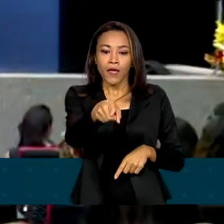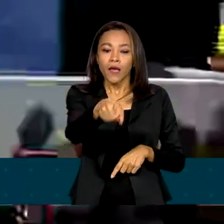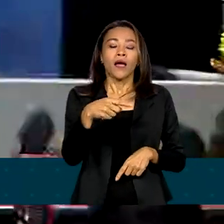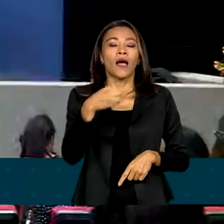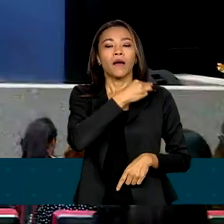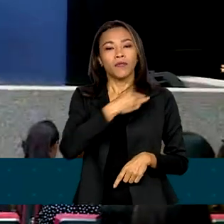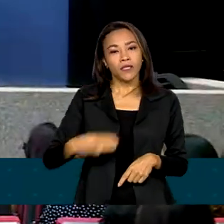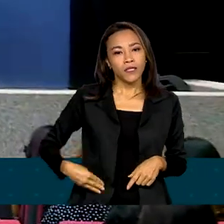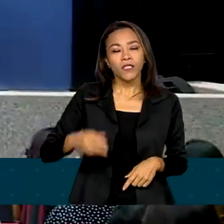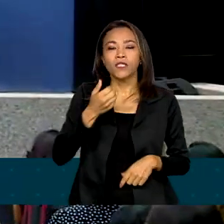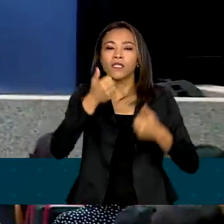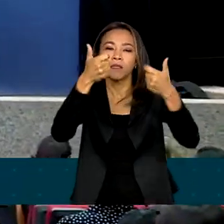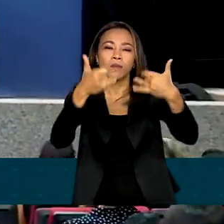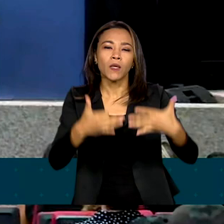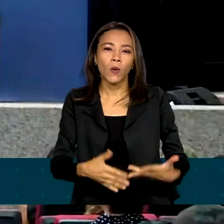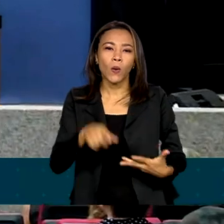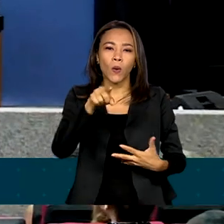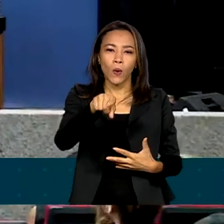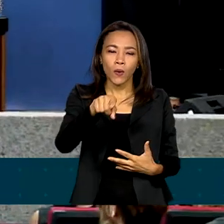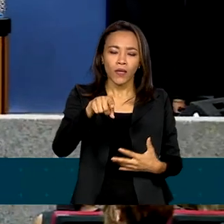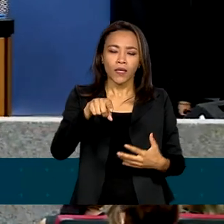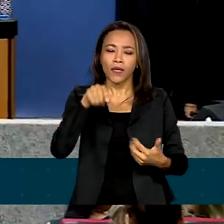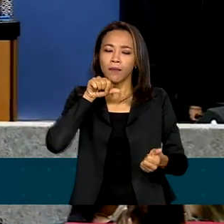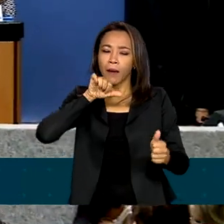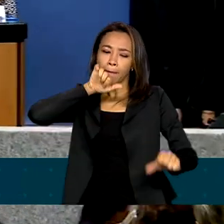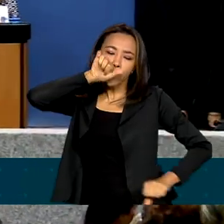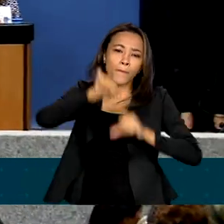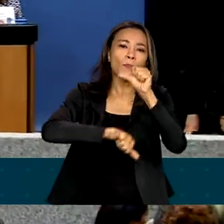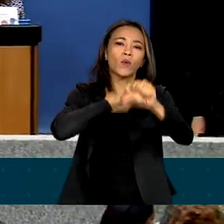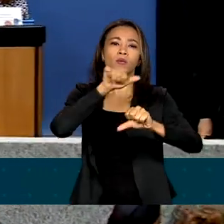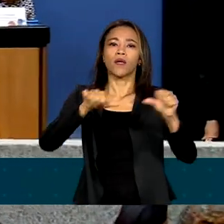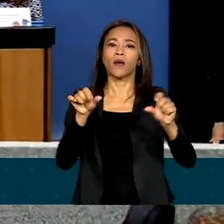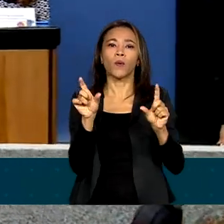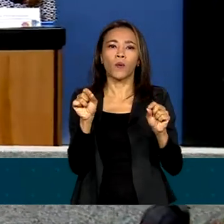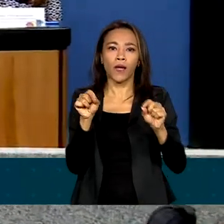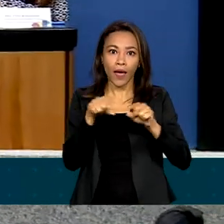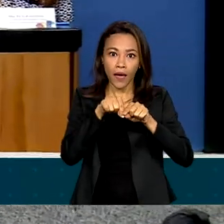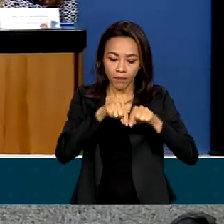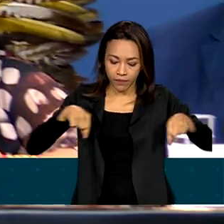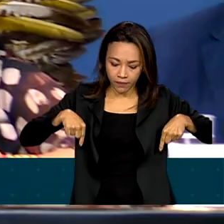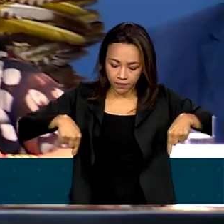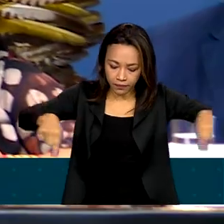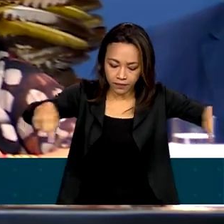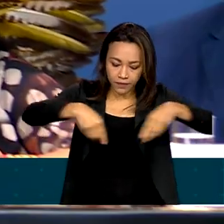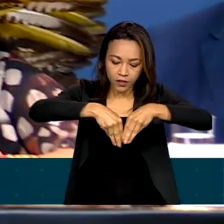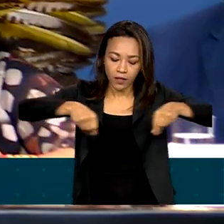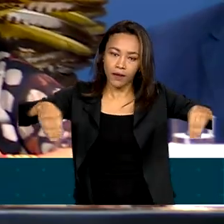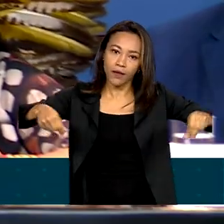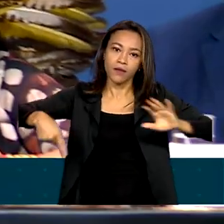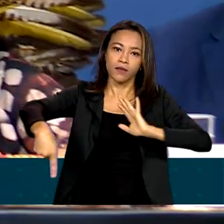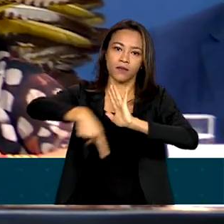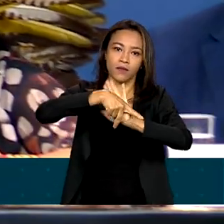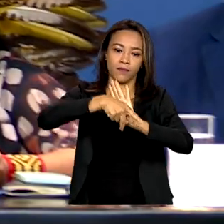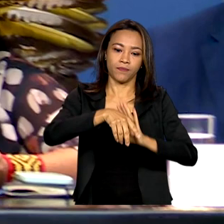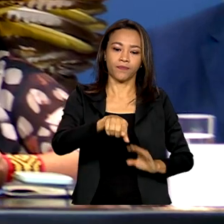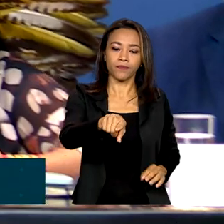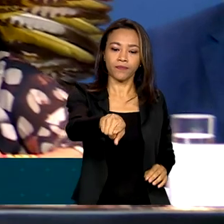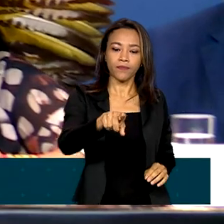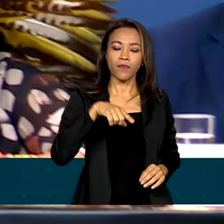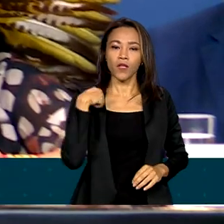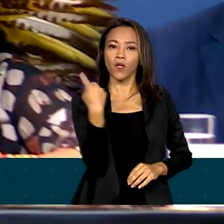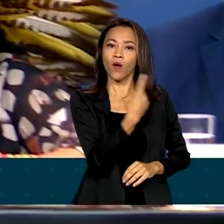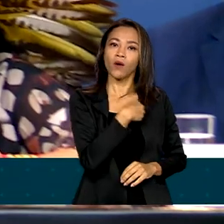vulneráveis e que o primeiro passo para mudar essa realidade é a demarcação das terras. Somos as mais